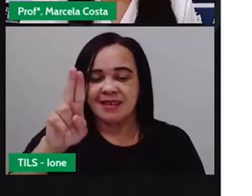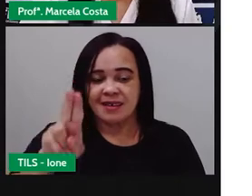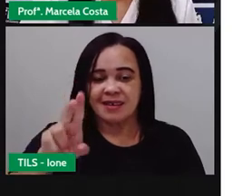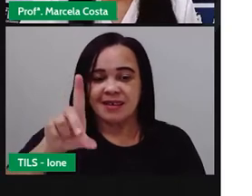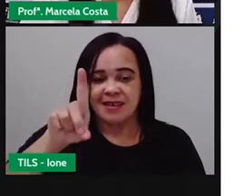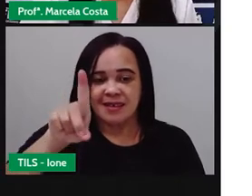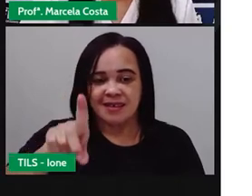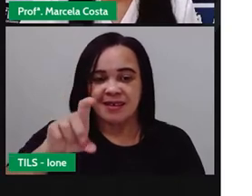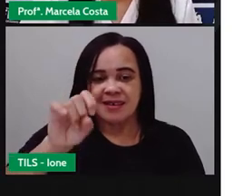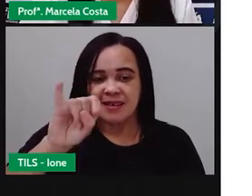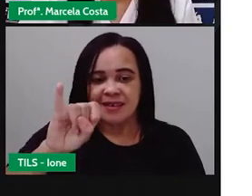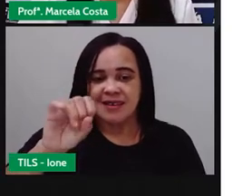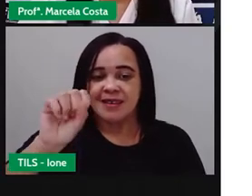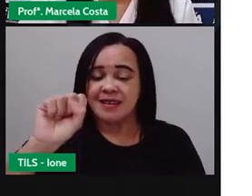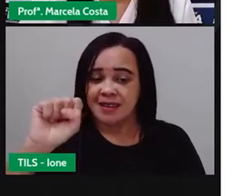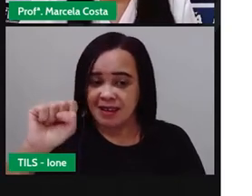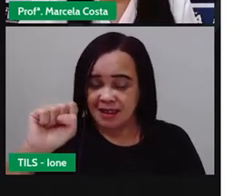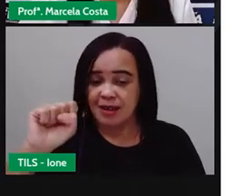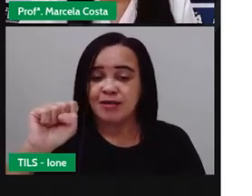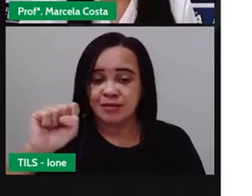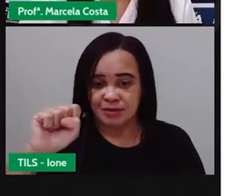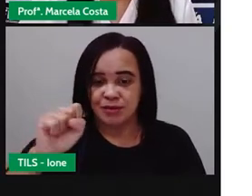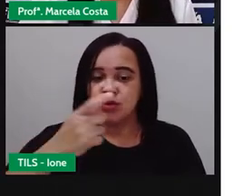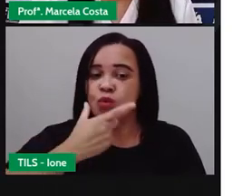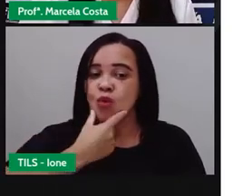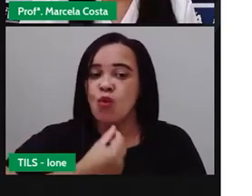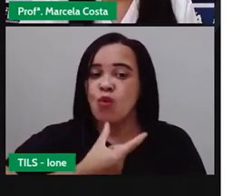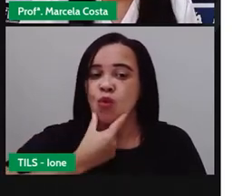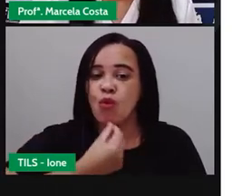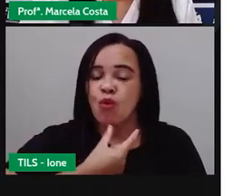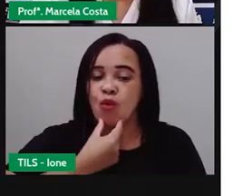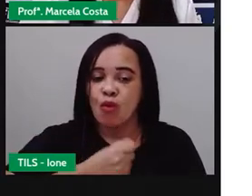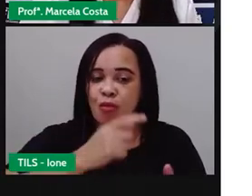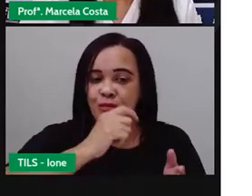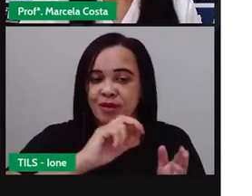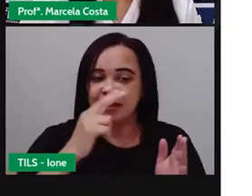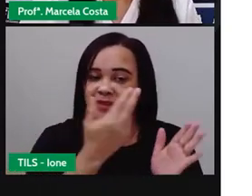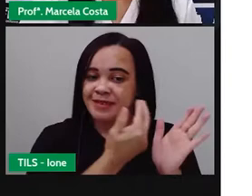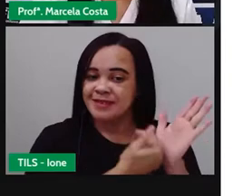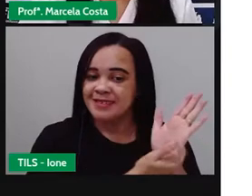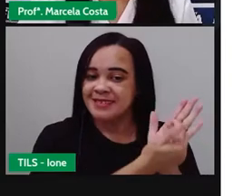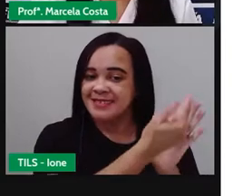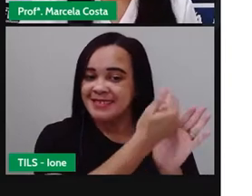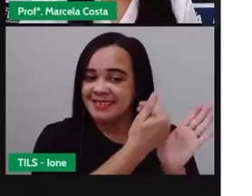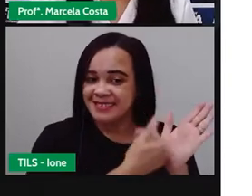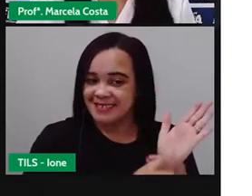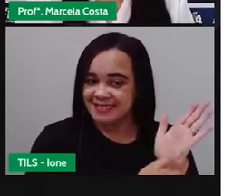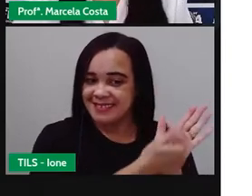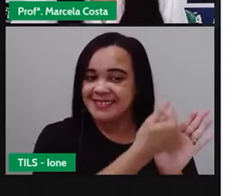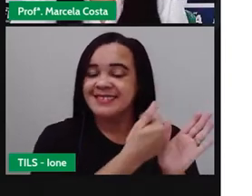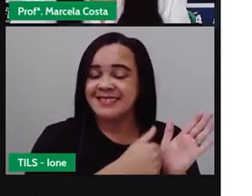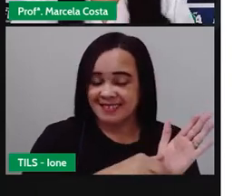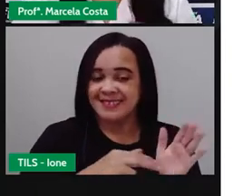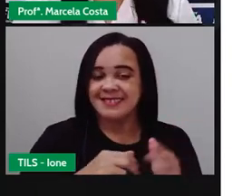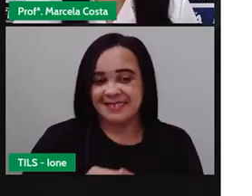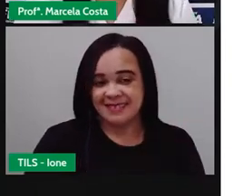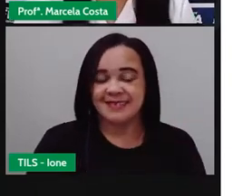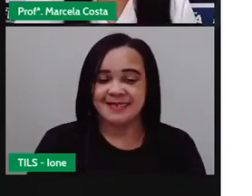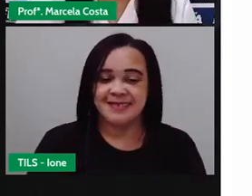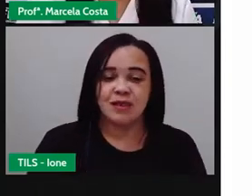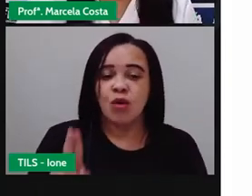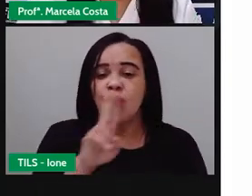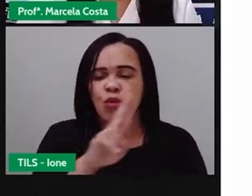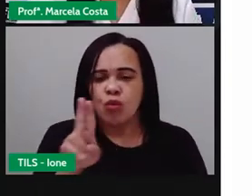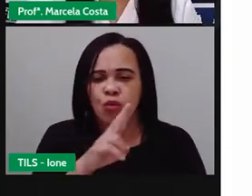quem fez a ilustração foi Cláudios. E que pode representar tanto o nome de uma